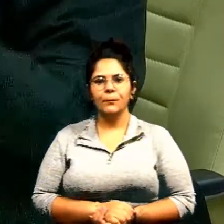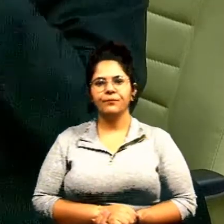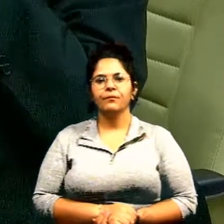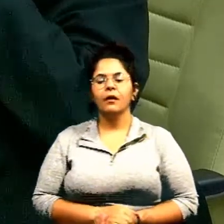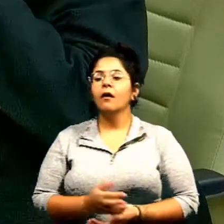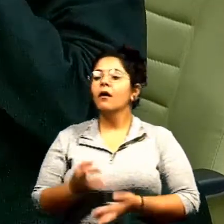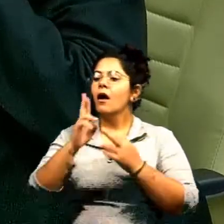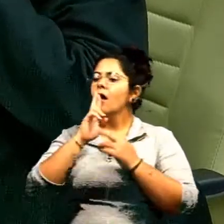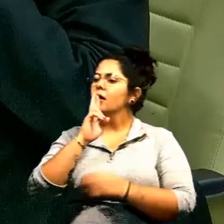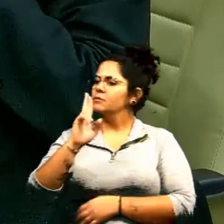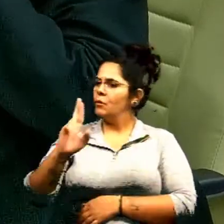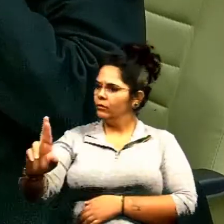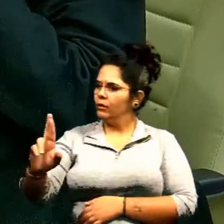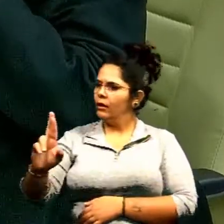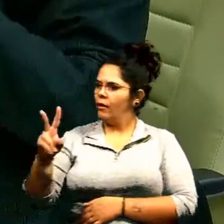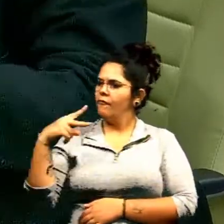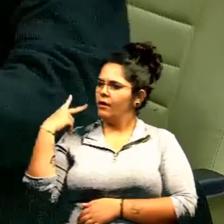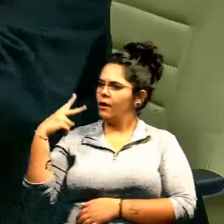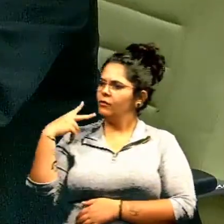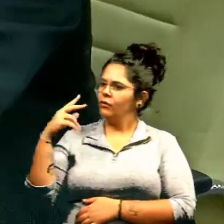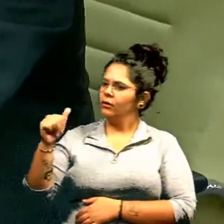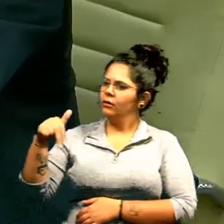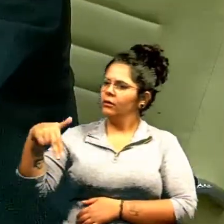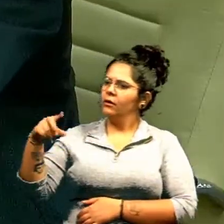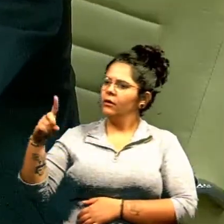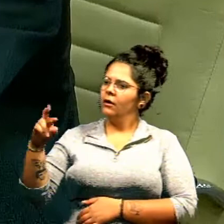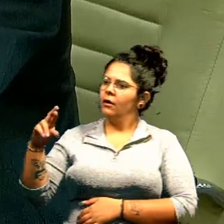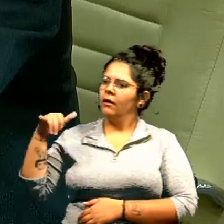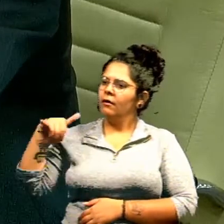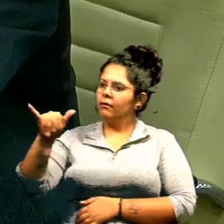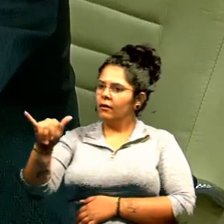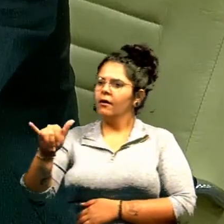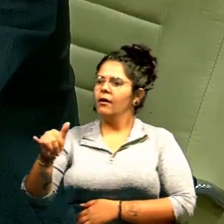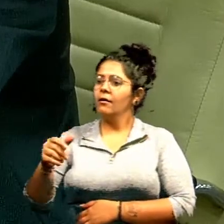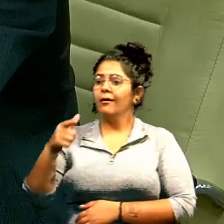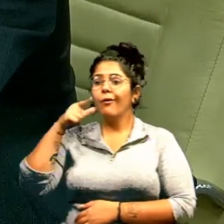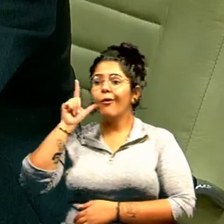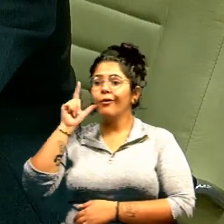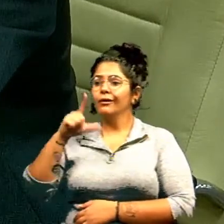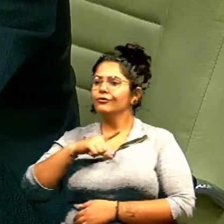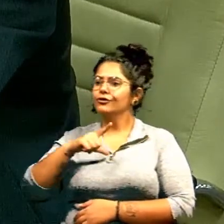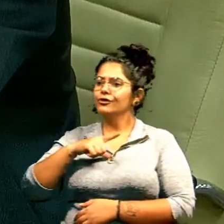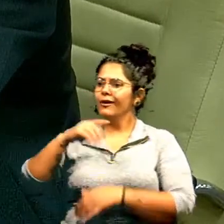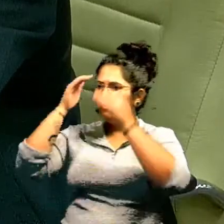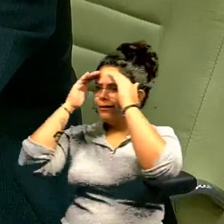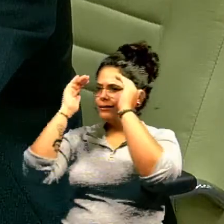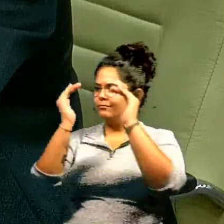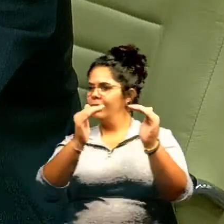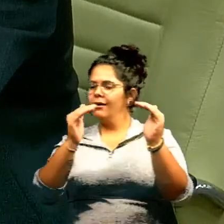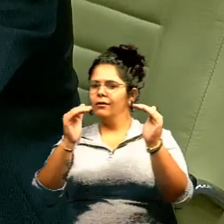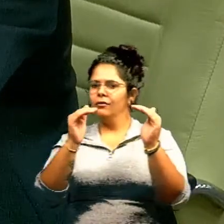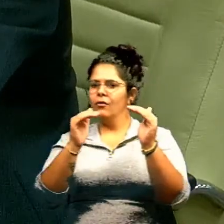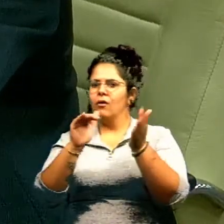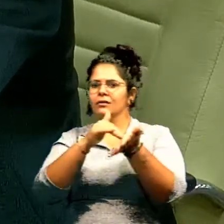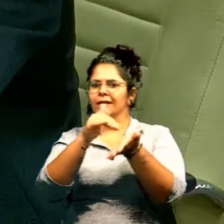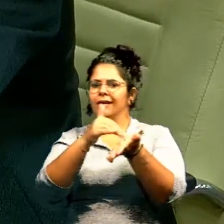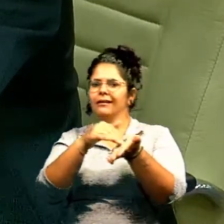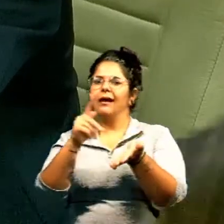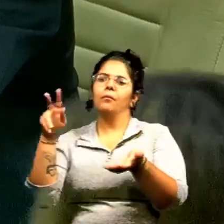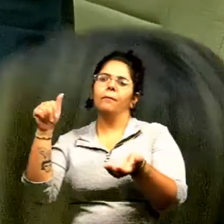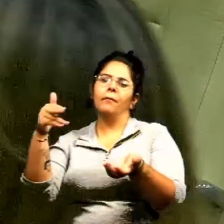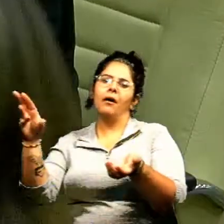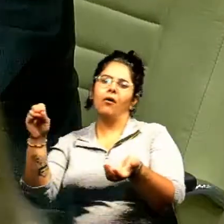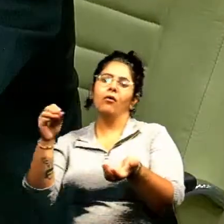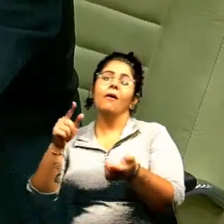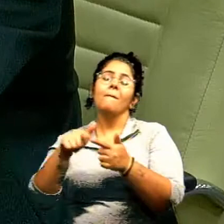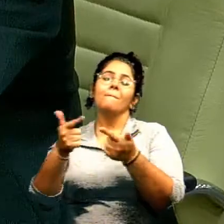Eu quero responder o Andrei. Até ontem eu tinha o maior respeito pelo Paulo Ortegal. Mas quando eu